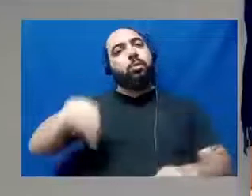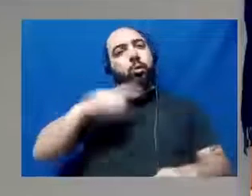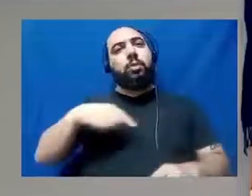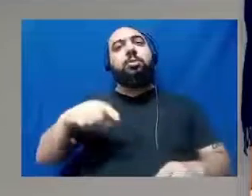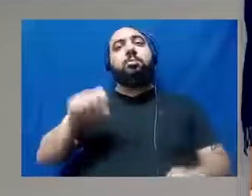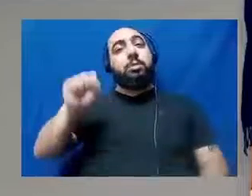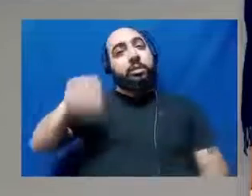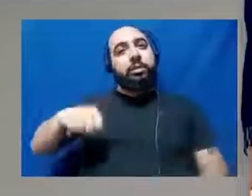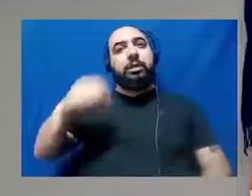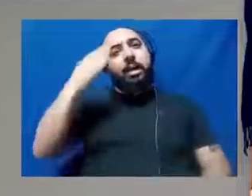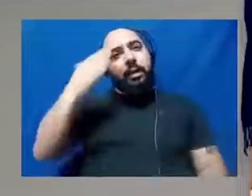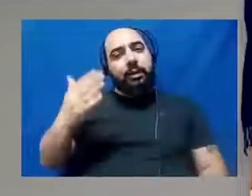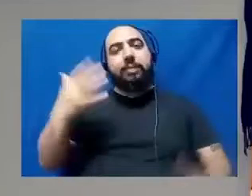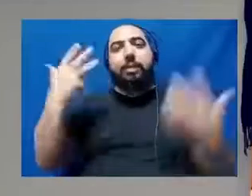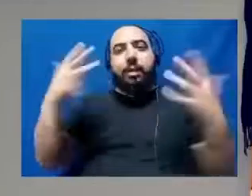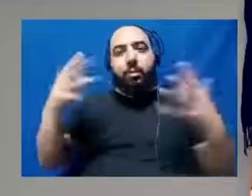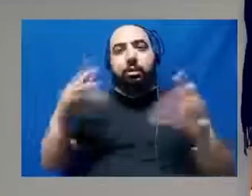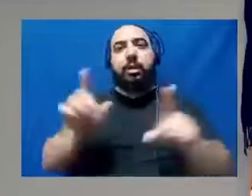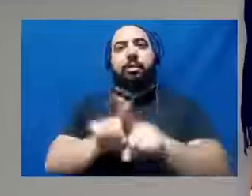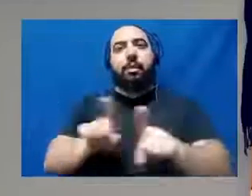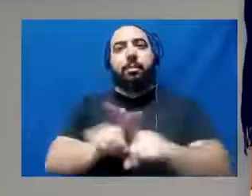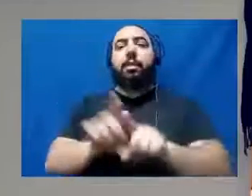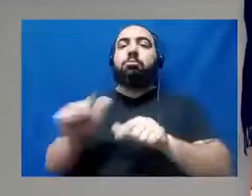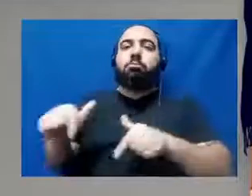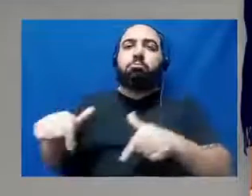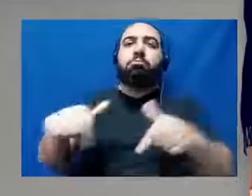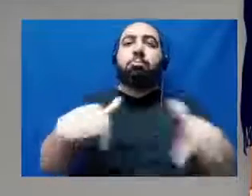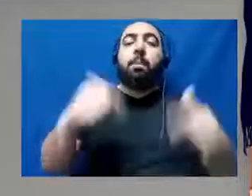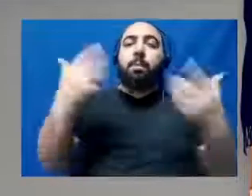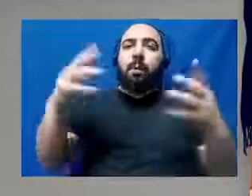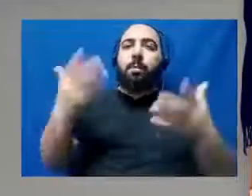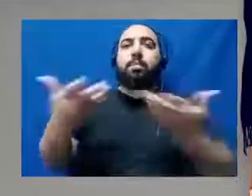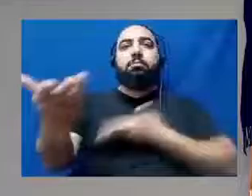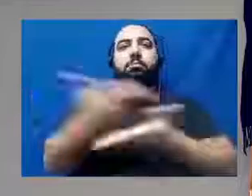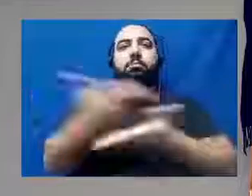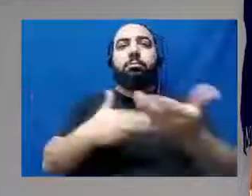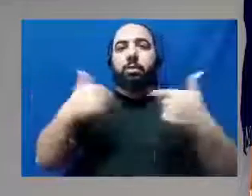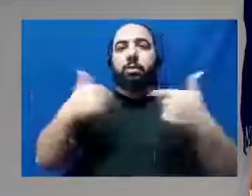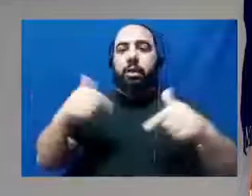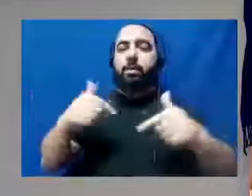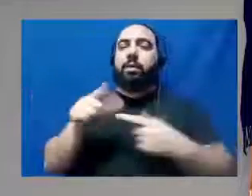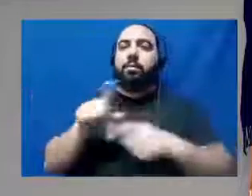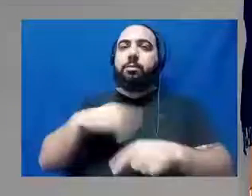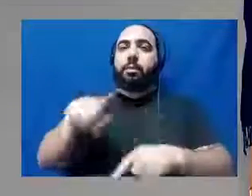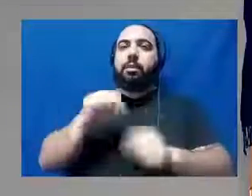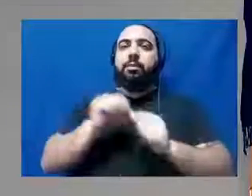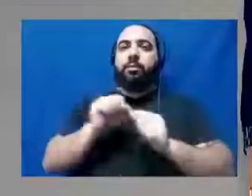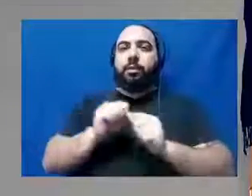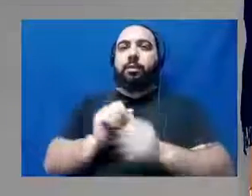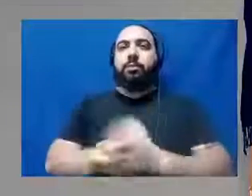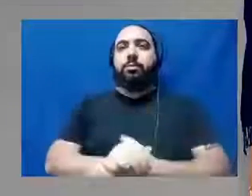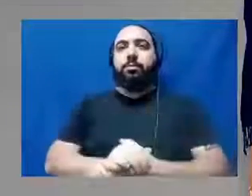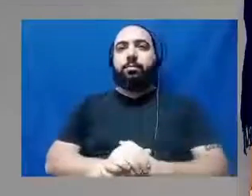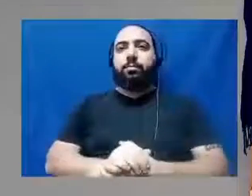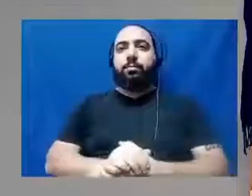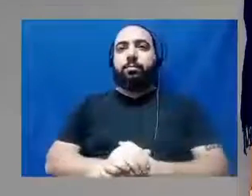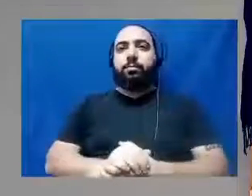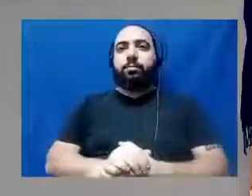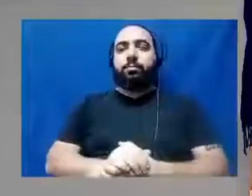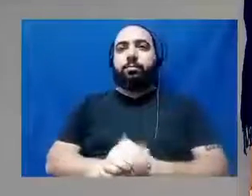agradecer, elogiar, incentivar e parabenizar o grande trabalho que eles vêm fazendo. Por favor, vereador Willer.